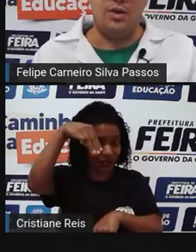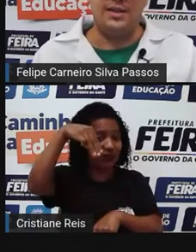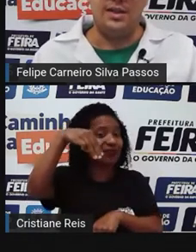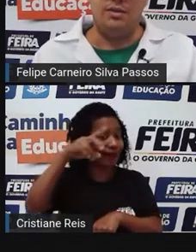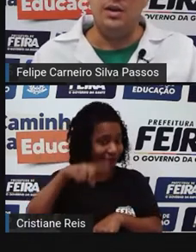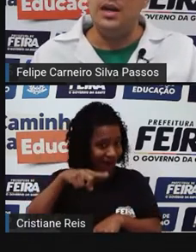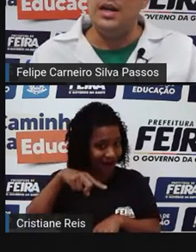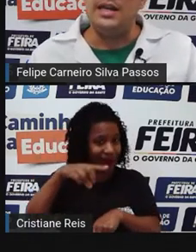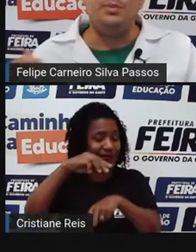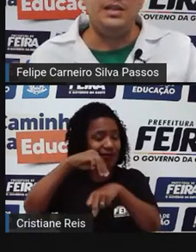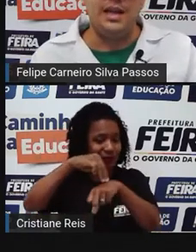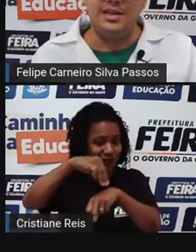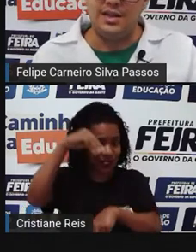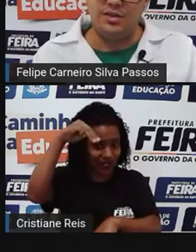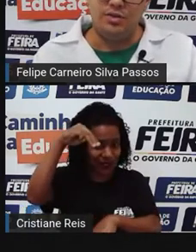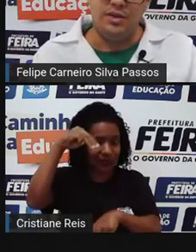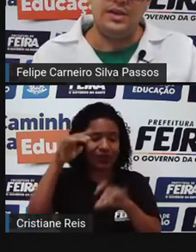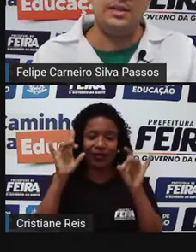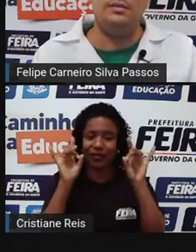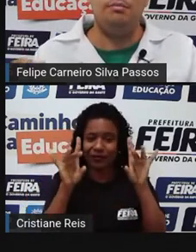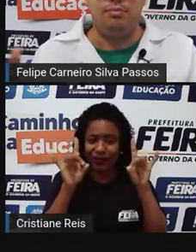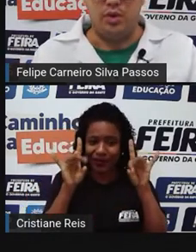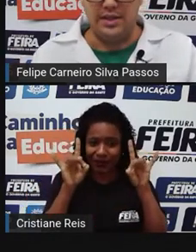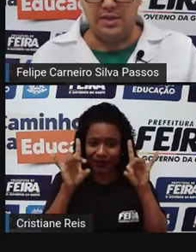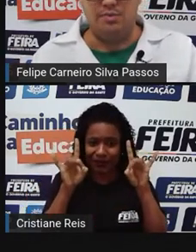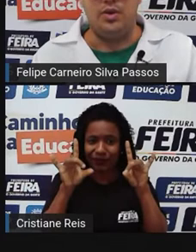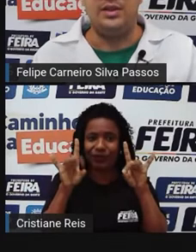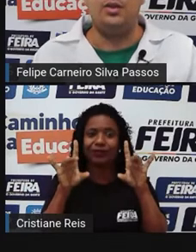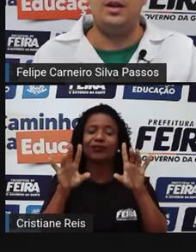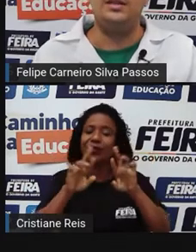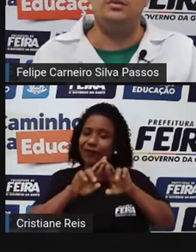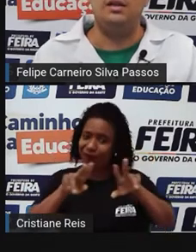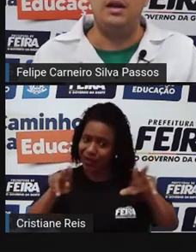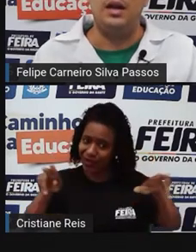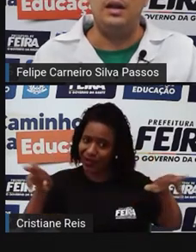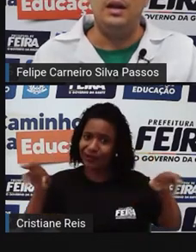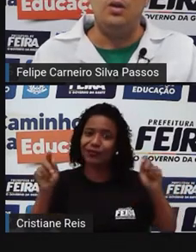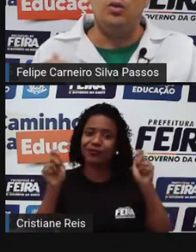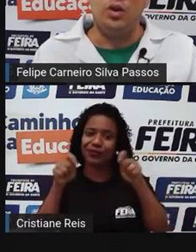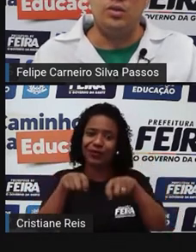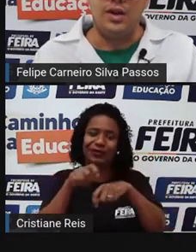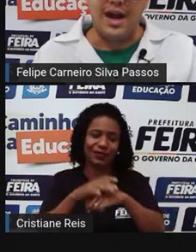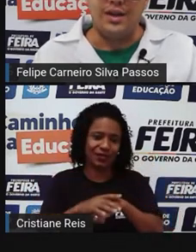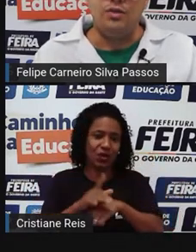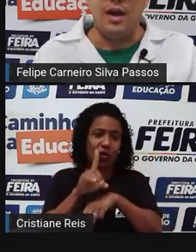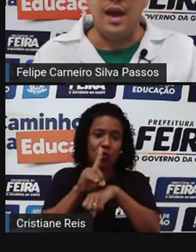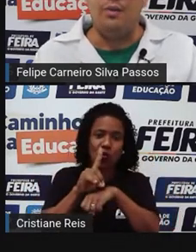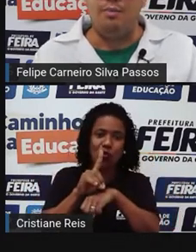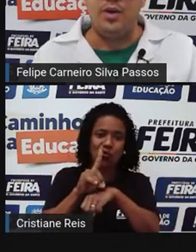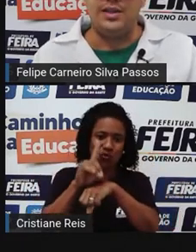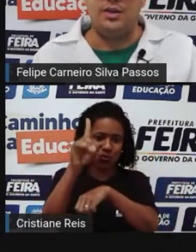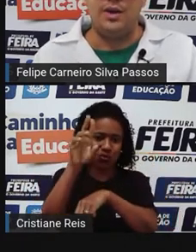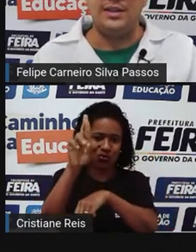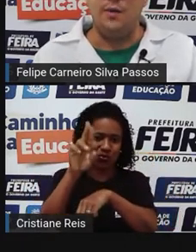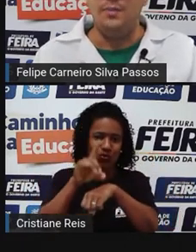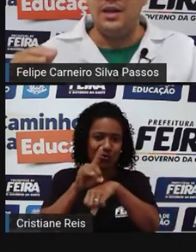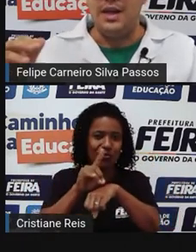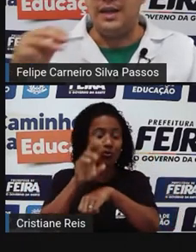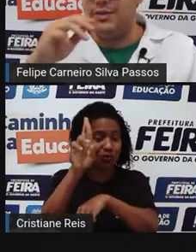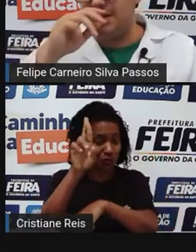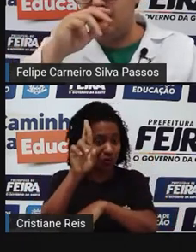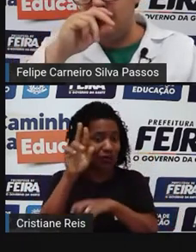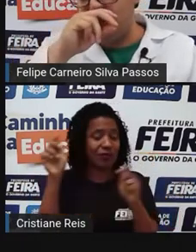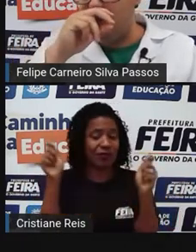pós-graduação, especializações podem ser uma pós-graduação também, o doutorado é uma pós-graduação.